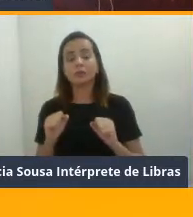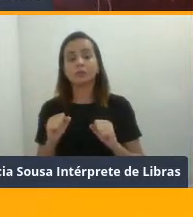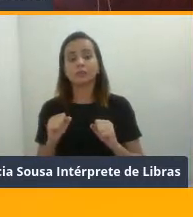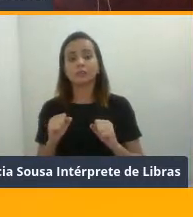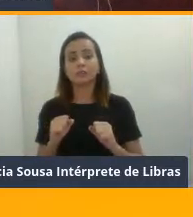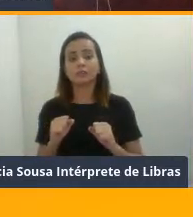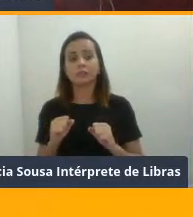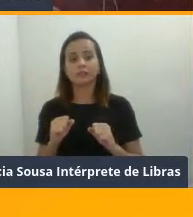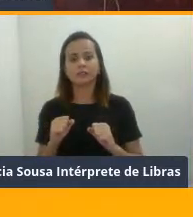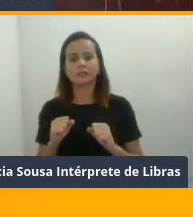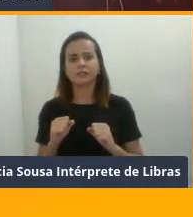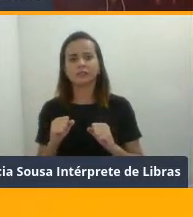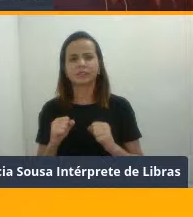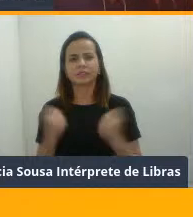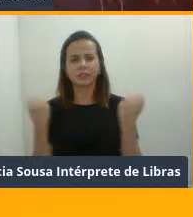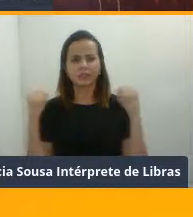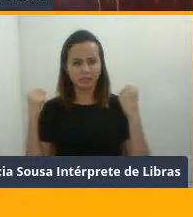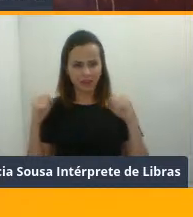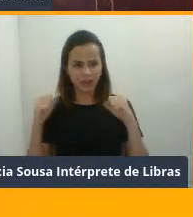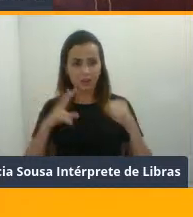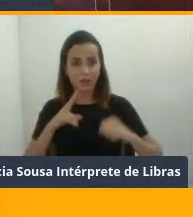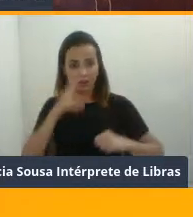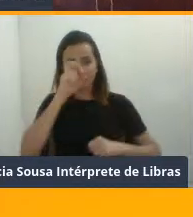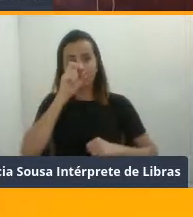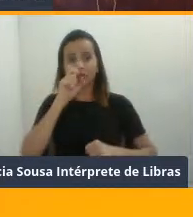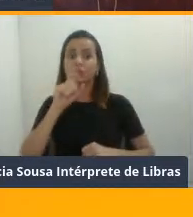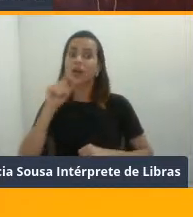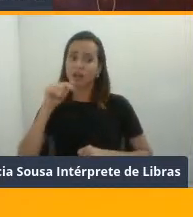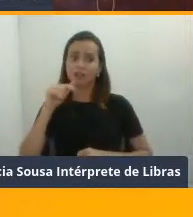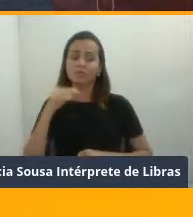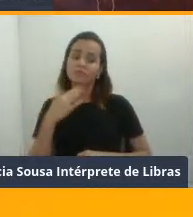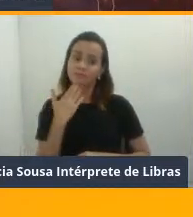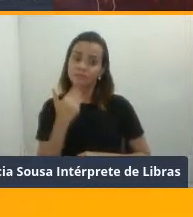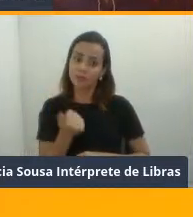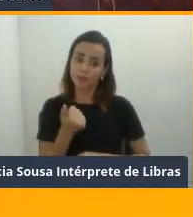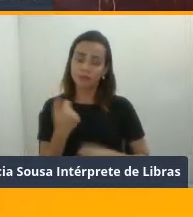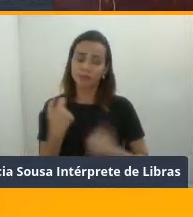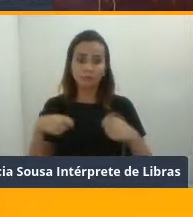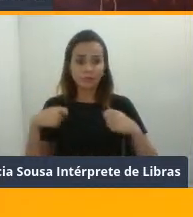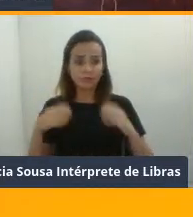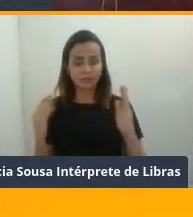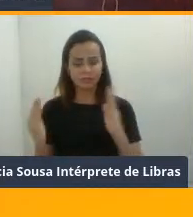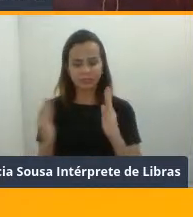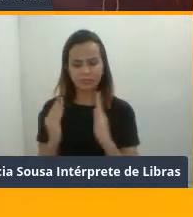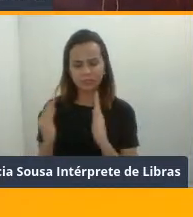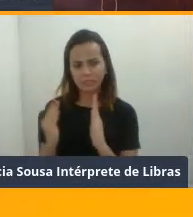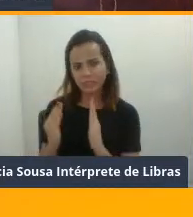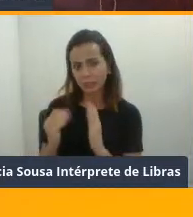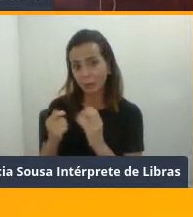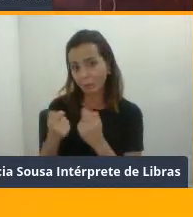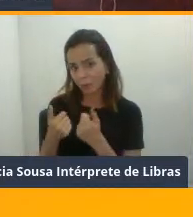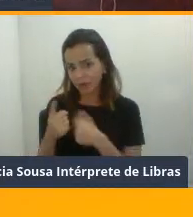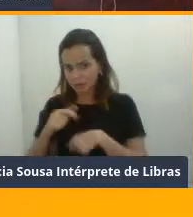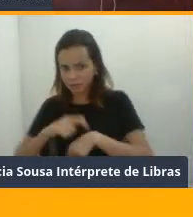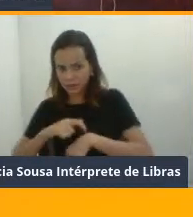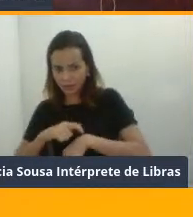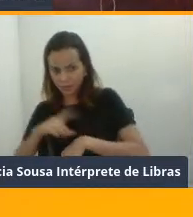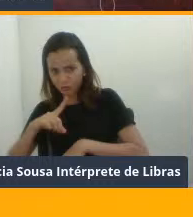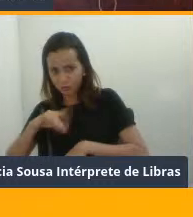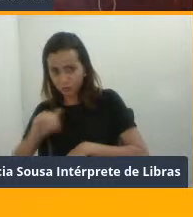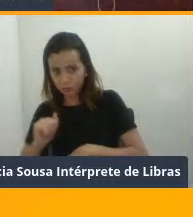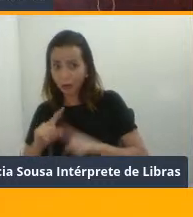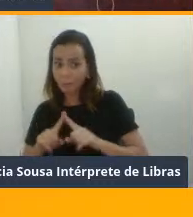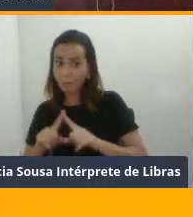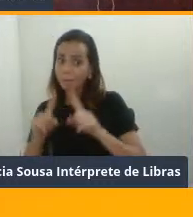talvez atividade física intensa seja até o ideal, certo? Porque vocês precisam de menos tempo diário. Mas, porém,